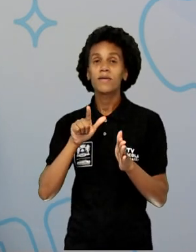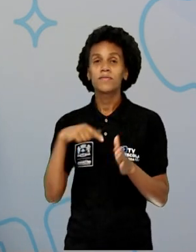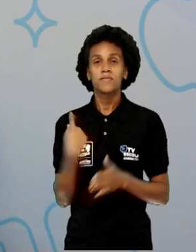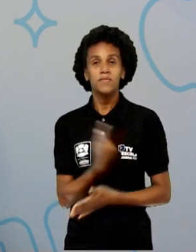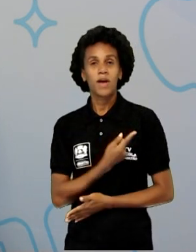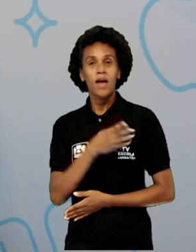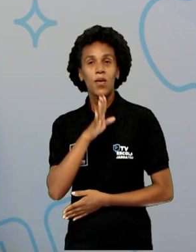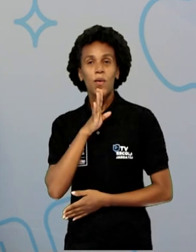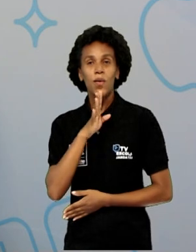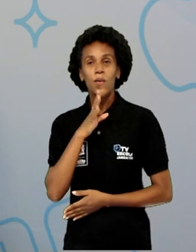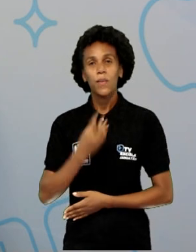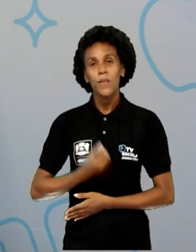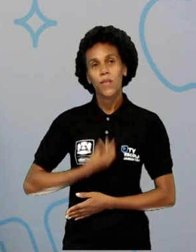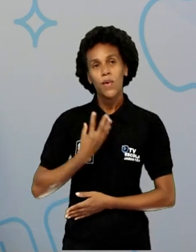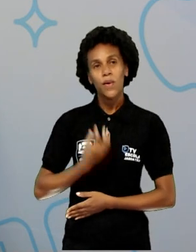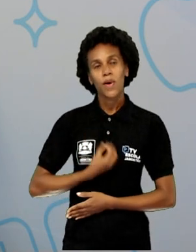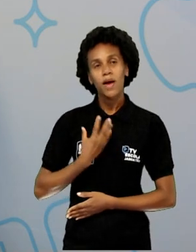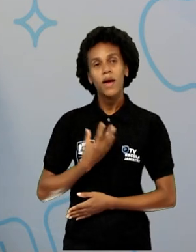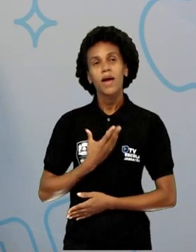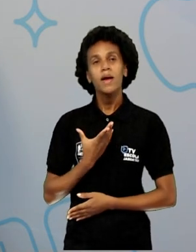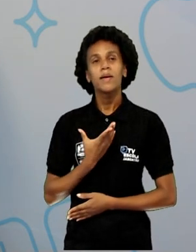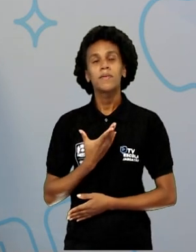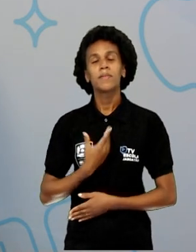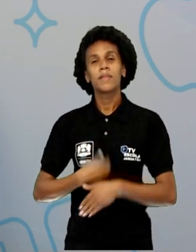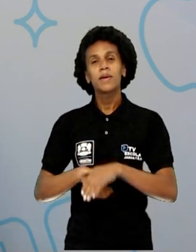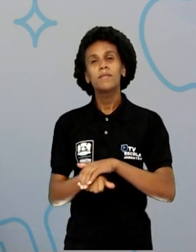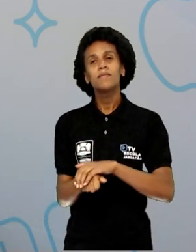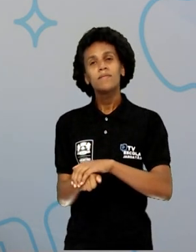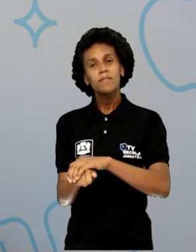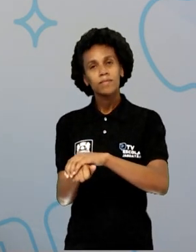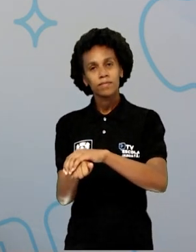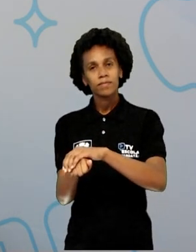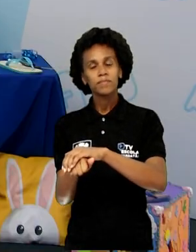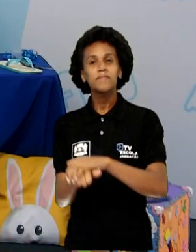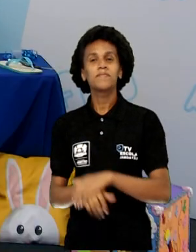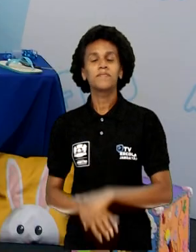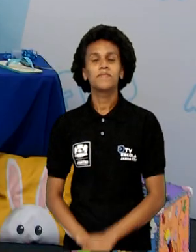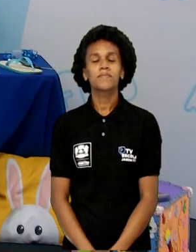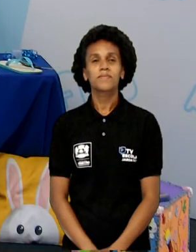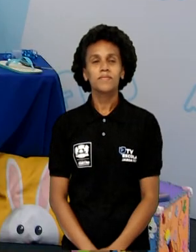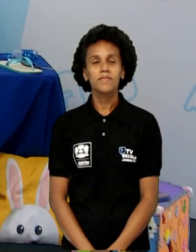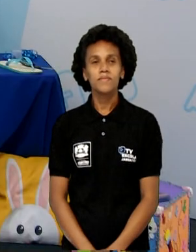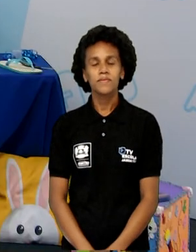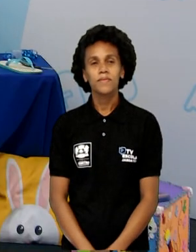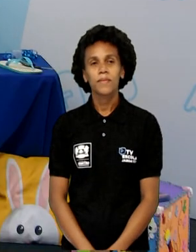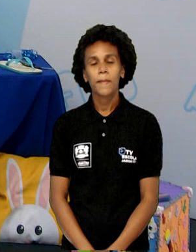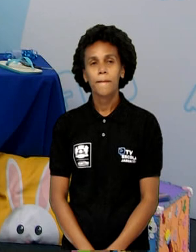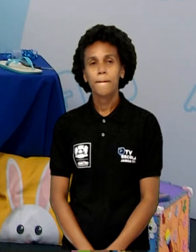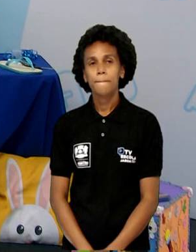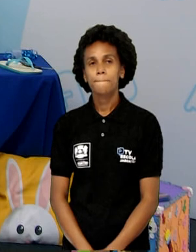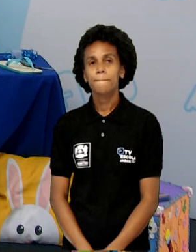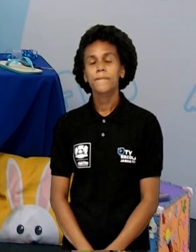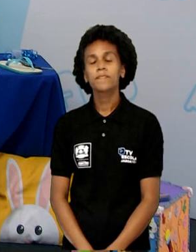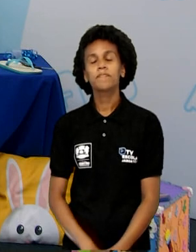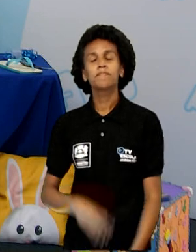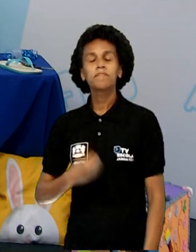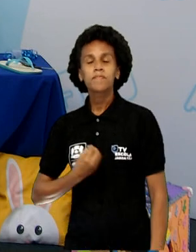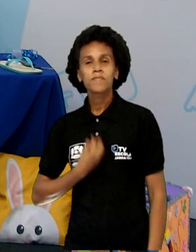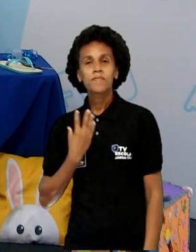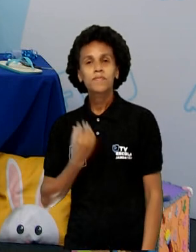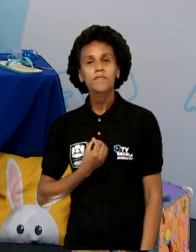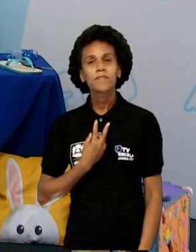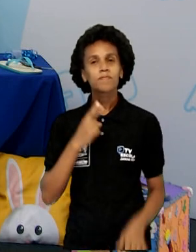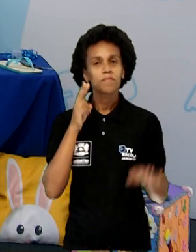A Tartaruga, aquele grande personagem da fábula. Esse poema, vamos acompanhar